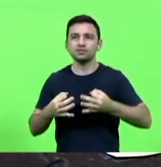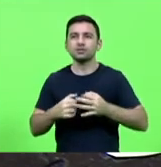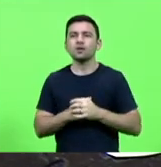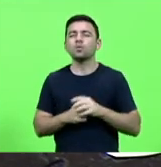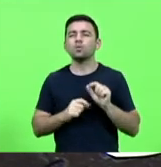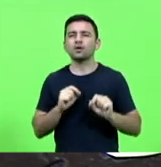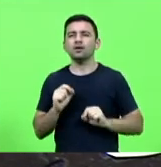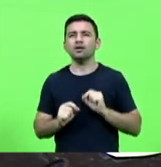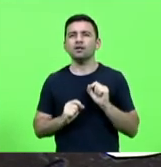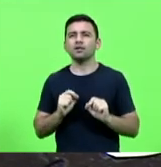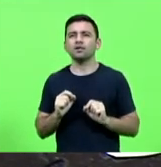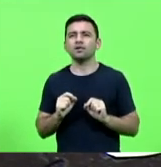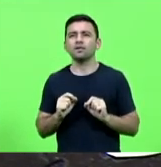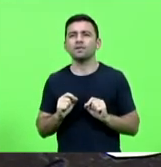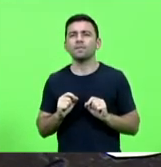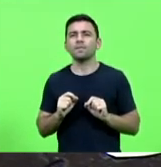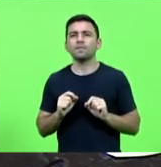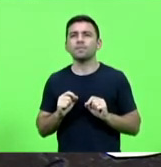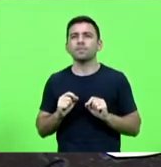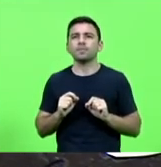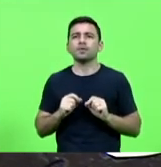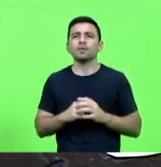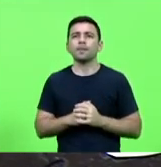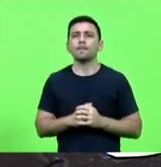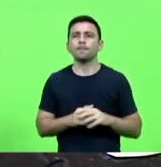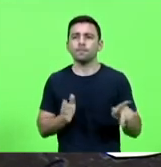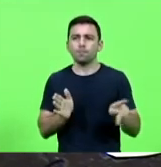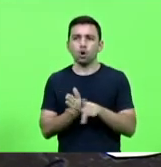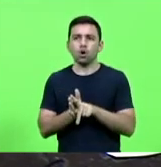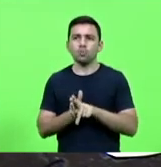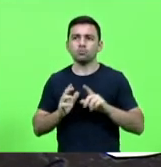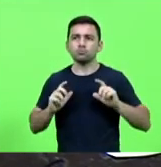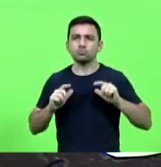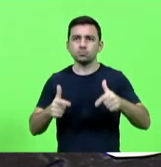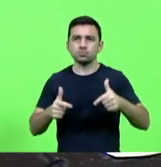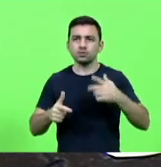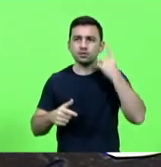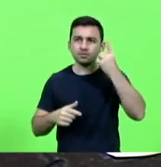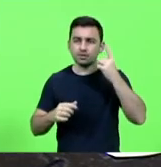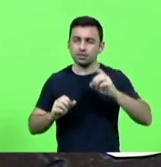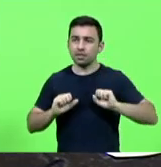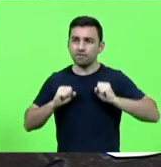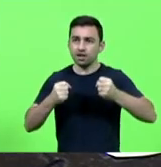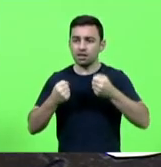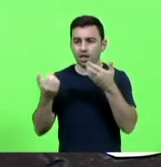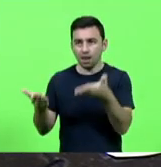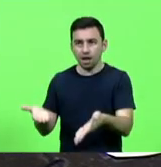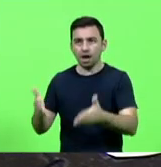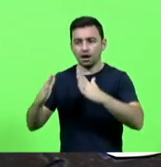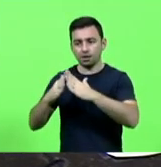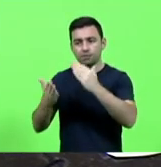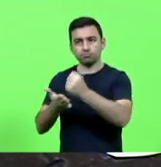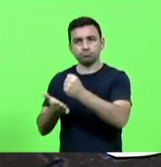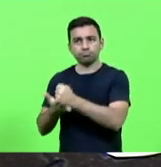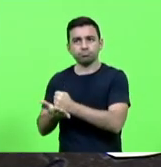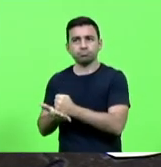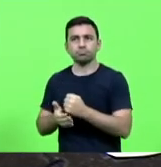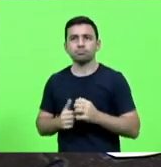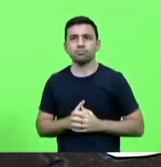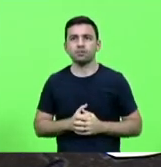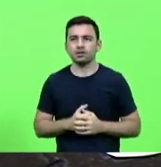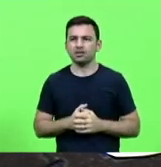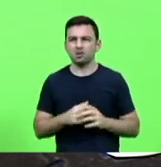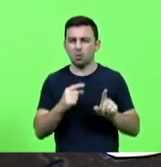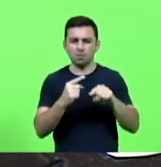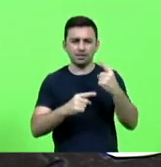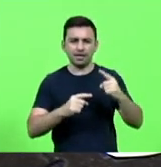isso mesmo a maior frente parlamentar do Brasil é uma frente parlamentar para defender cartório não é para defender saúde